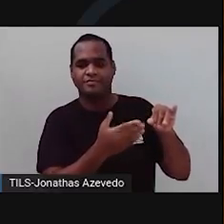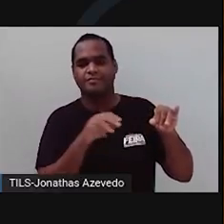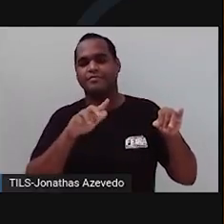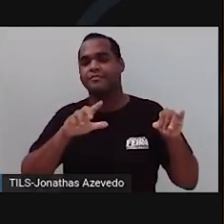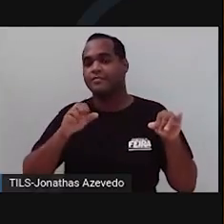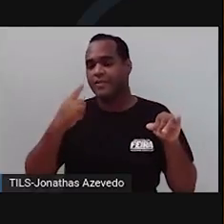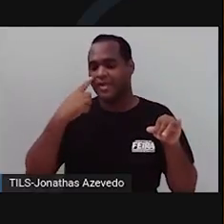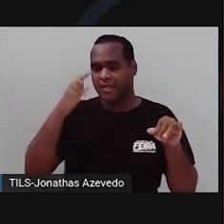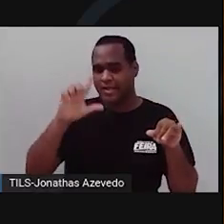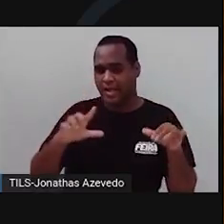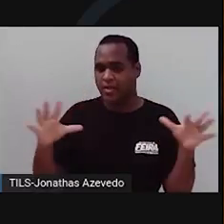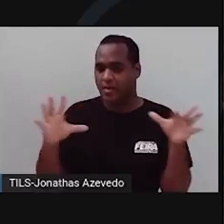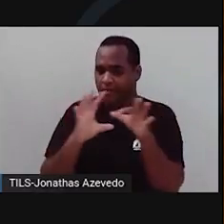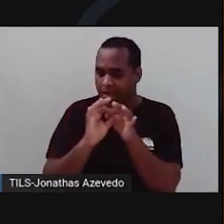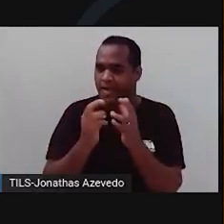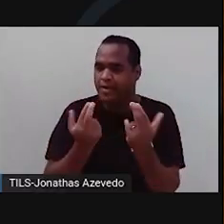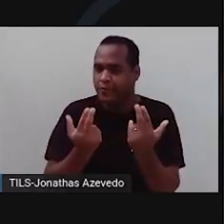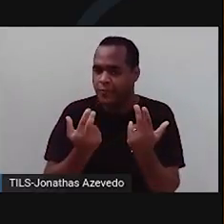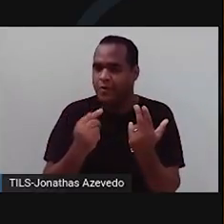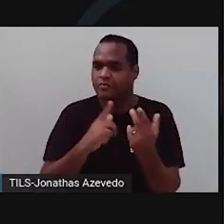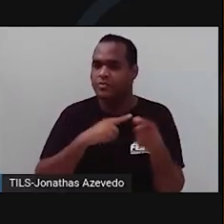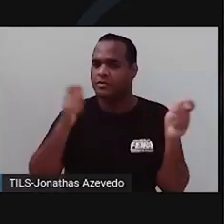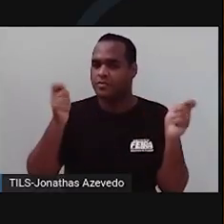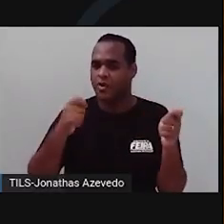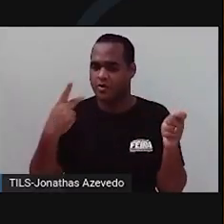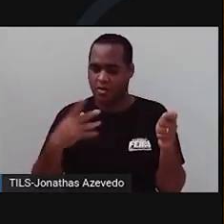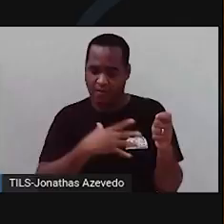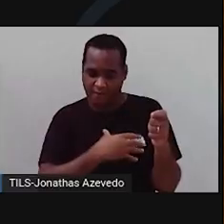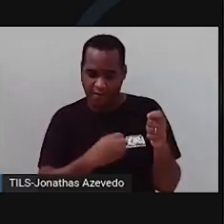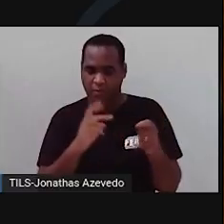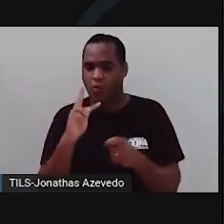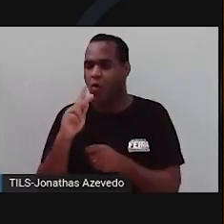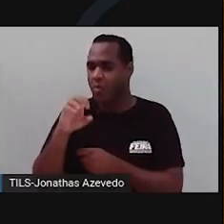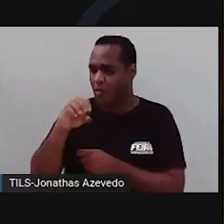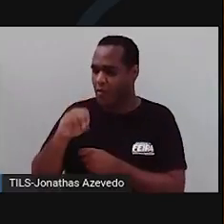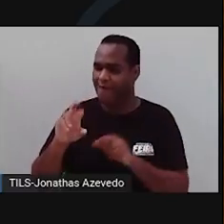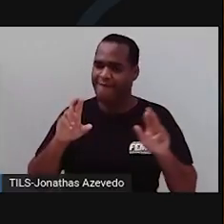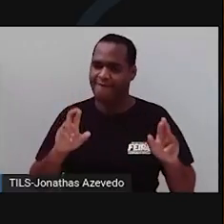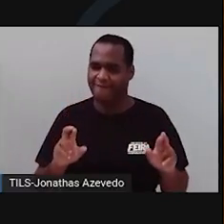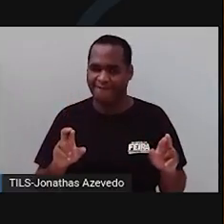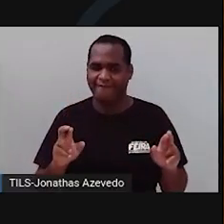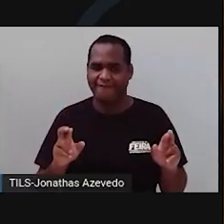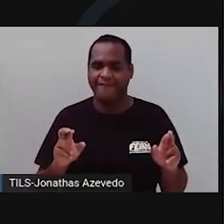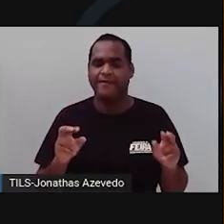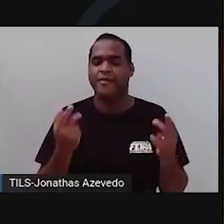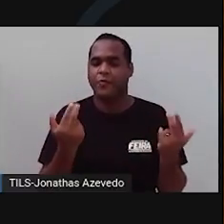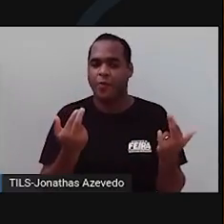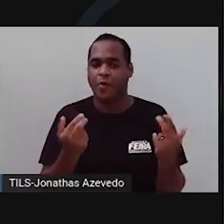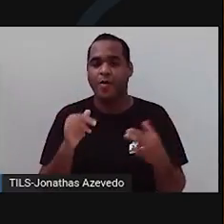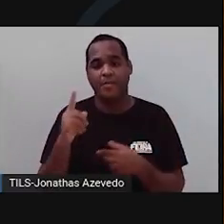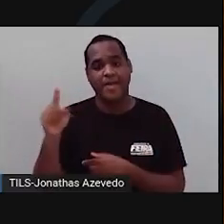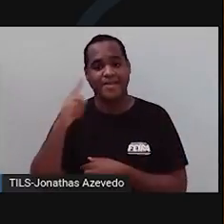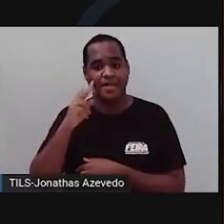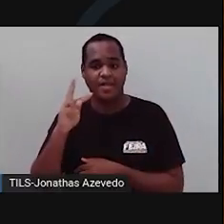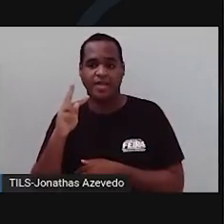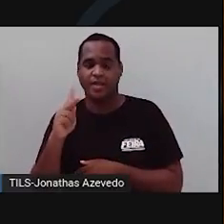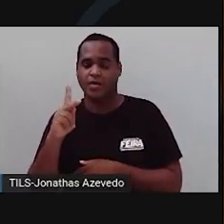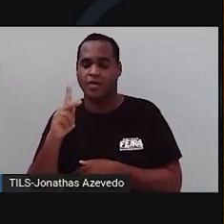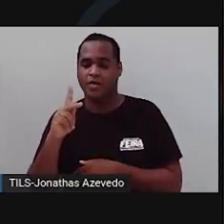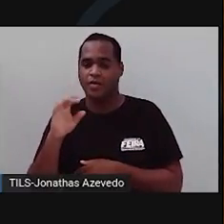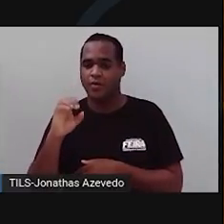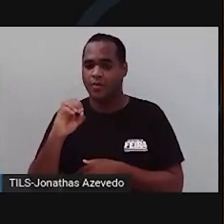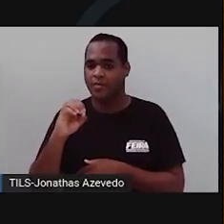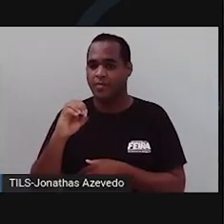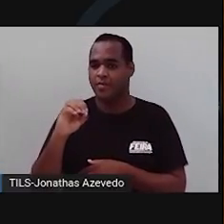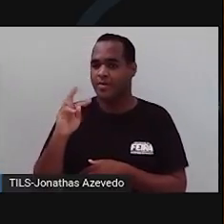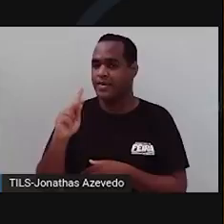Se o par alelo for idêntico, teremos ervilhas homozigóticas e, se os alelos forem diferentes, teremos uma